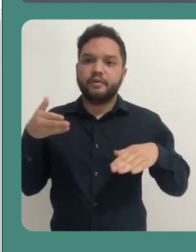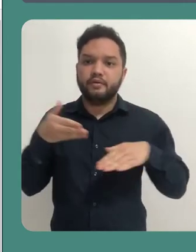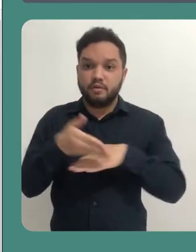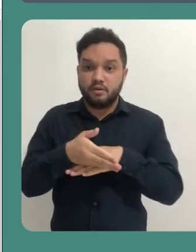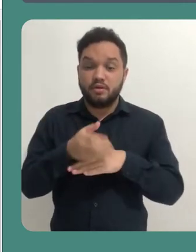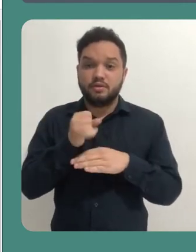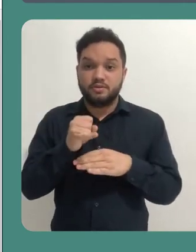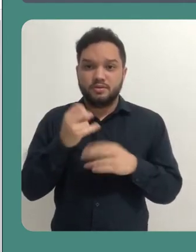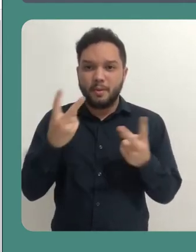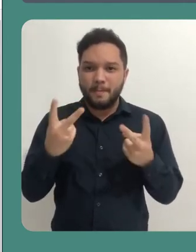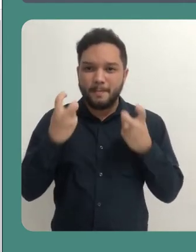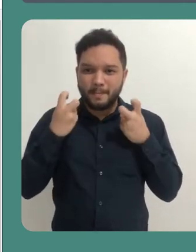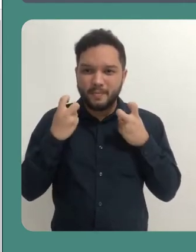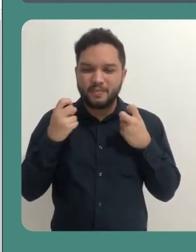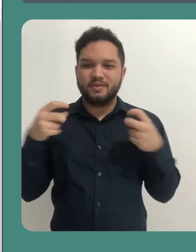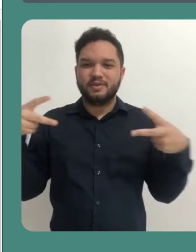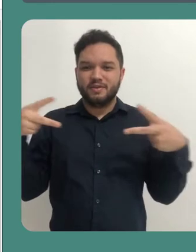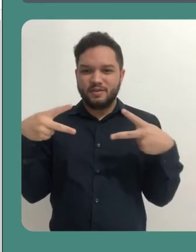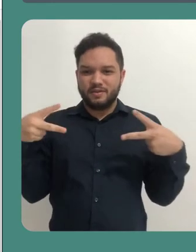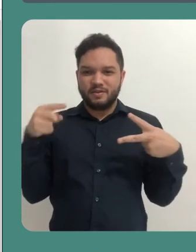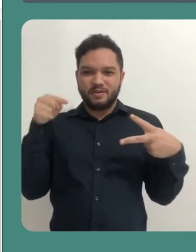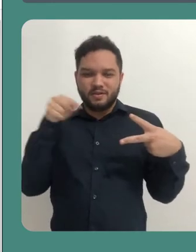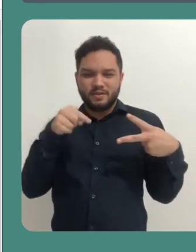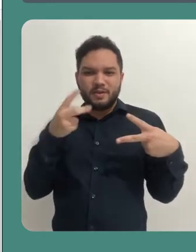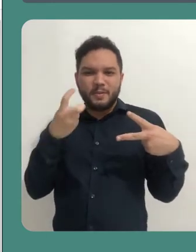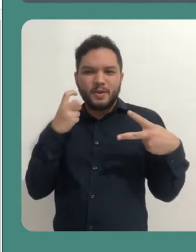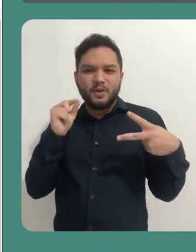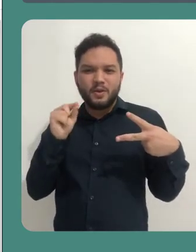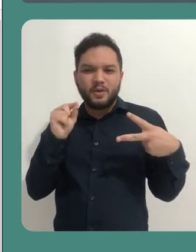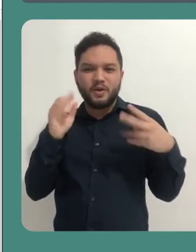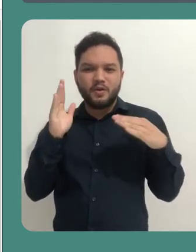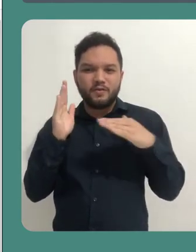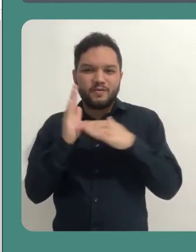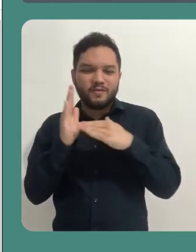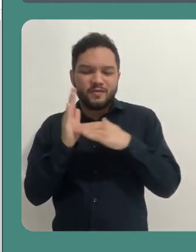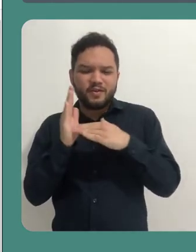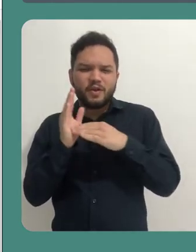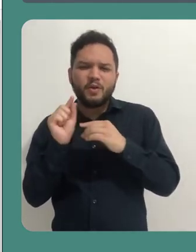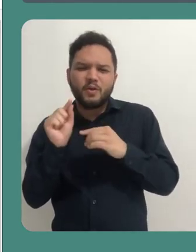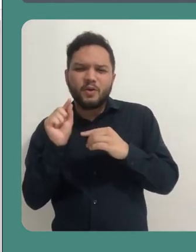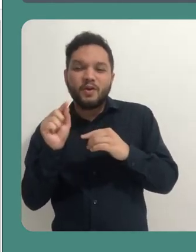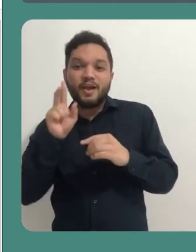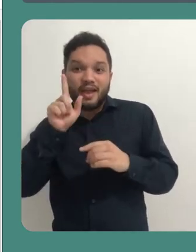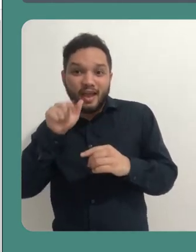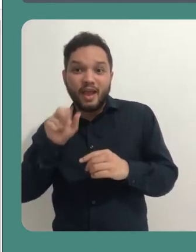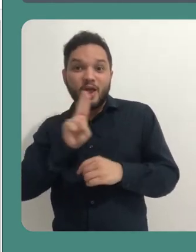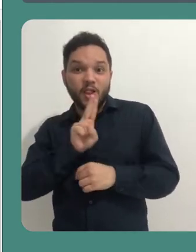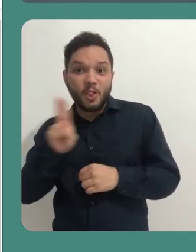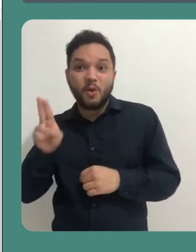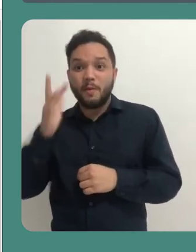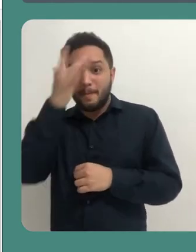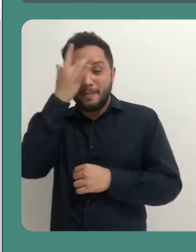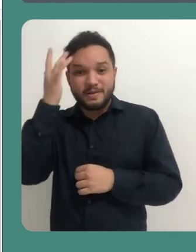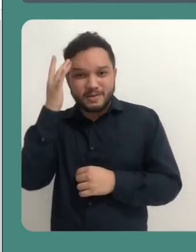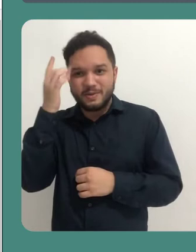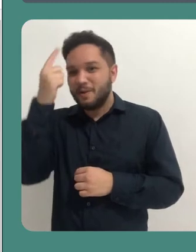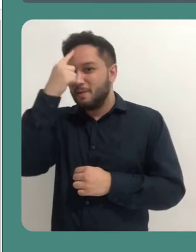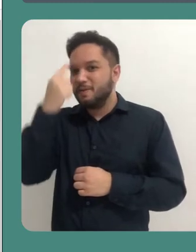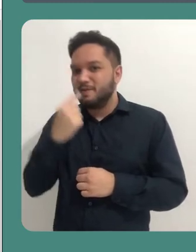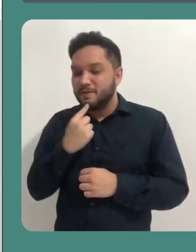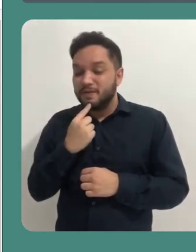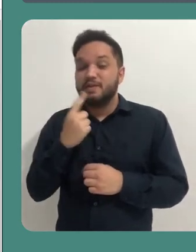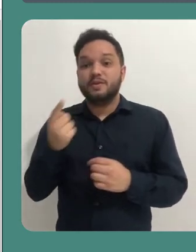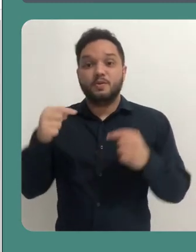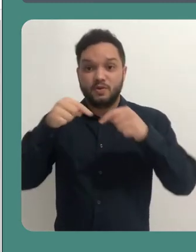aberta para eles. Se você observar no endereço, você vai ver que o final do endereço é o nome do usuário.